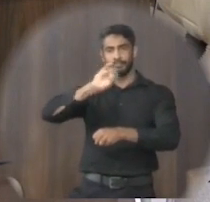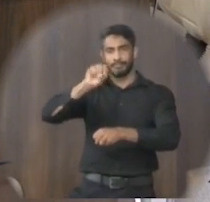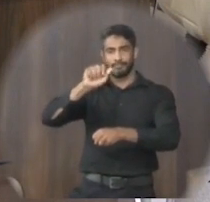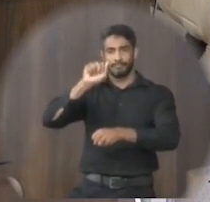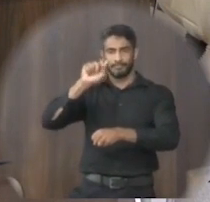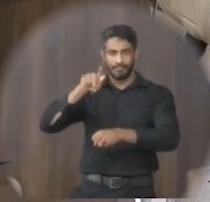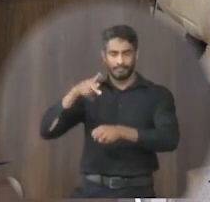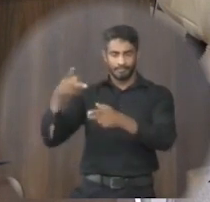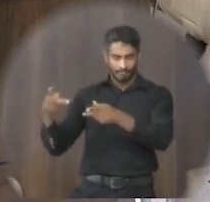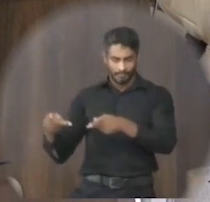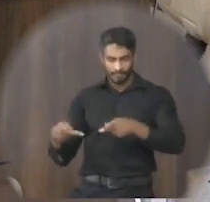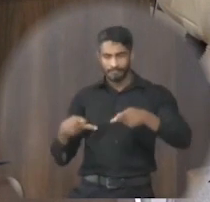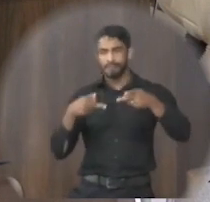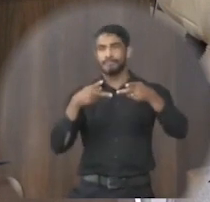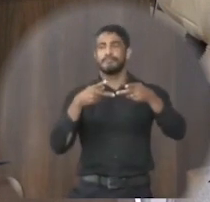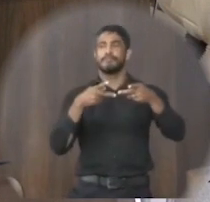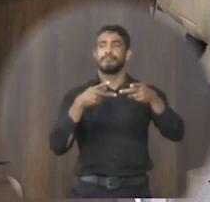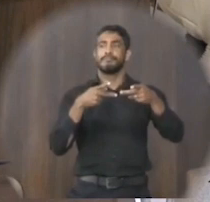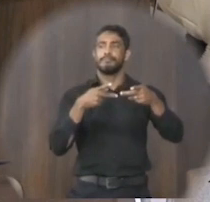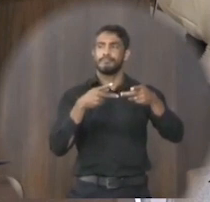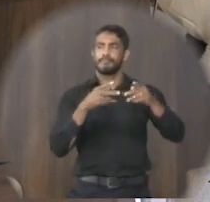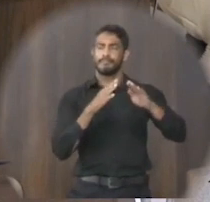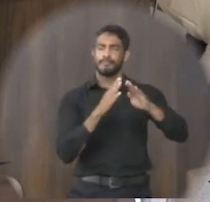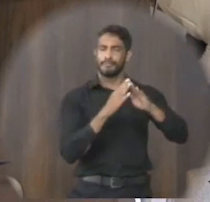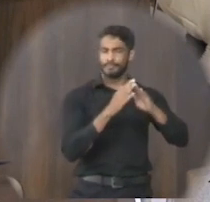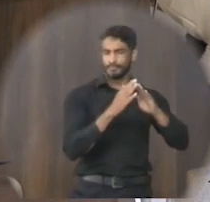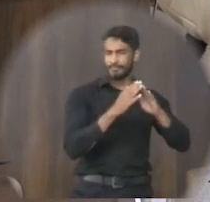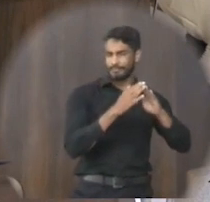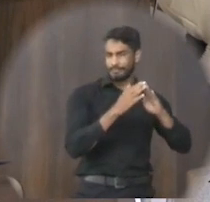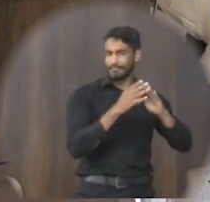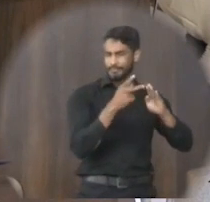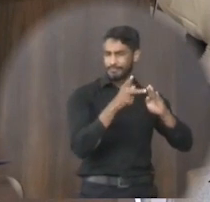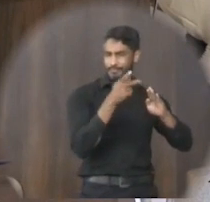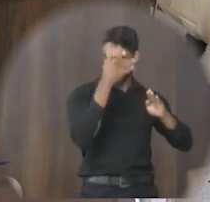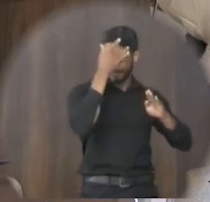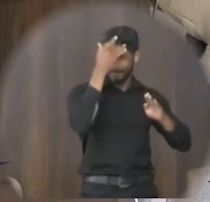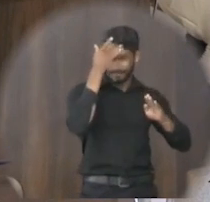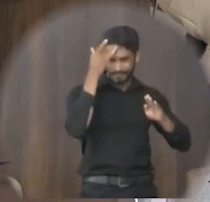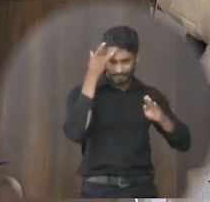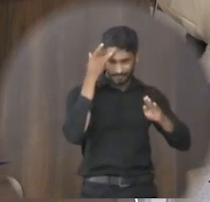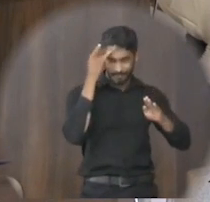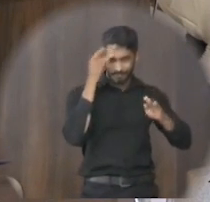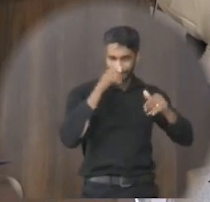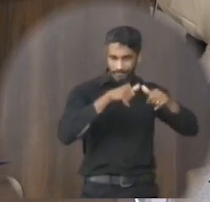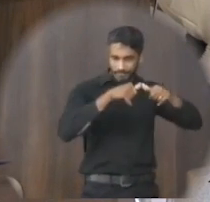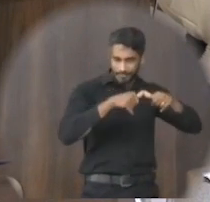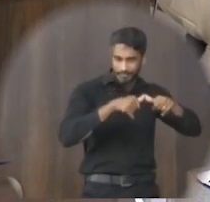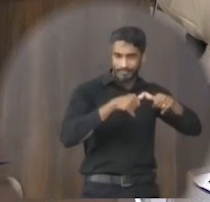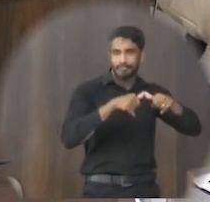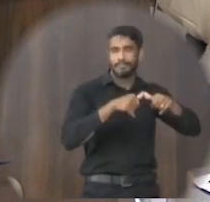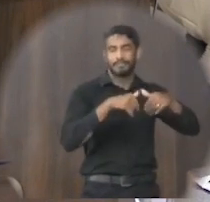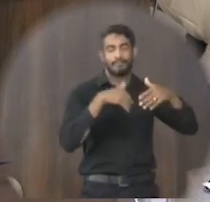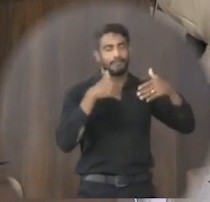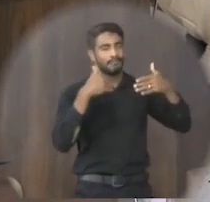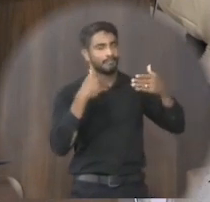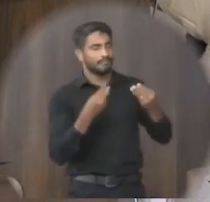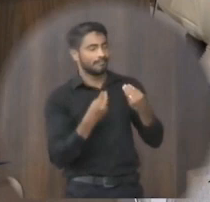trazendo um natal mais feliz para as crianças que ali se encontram então